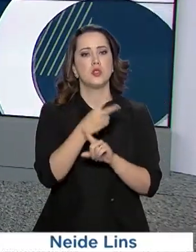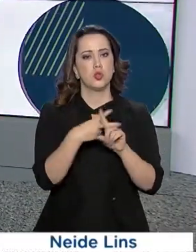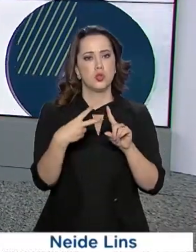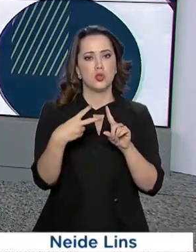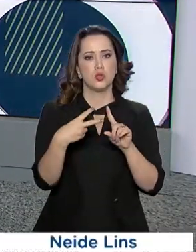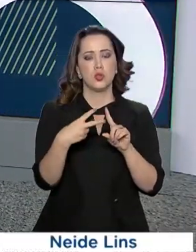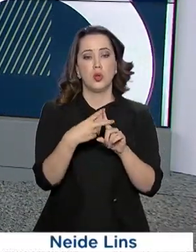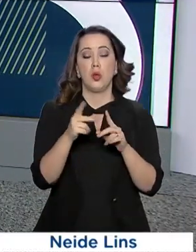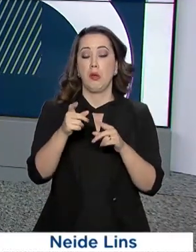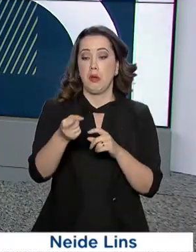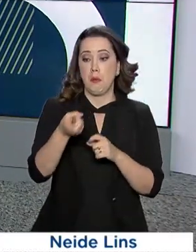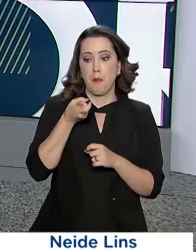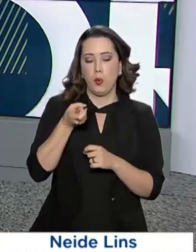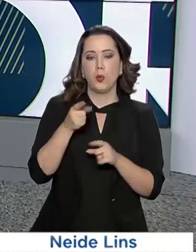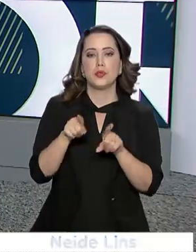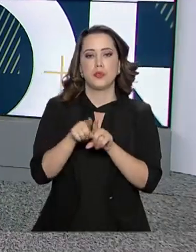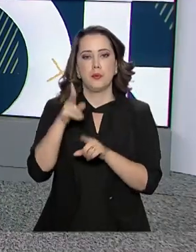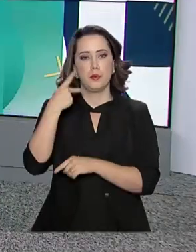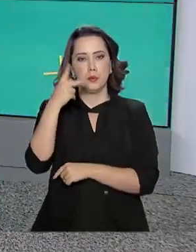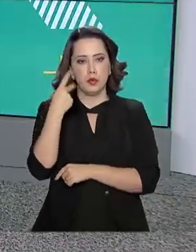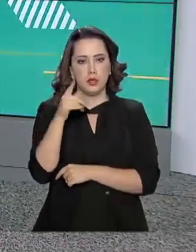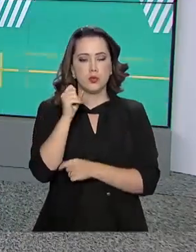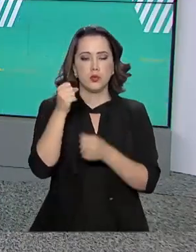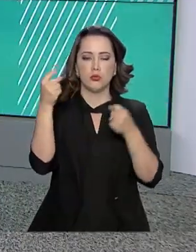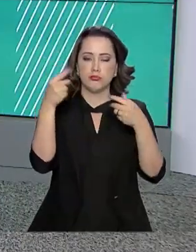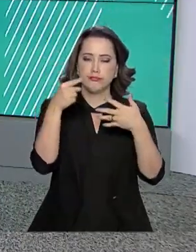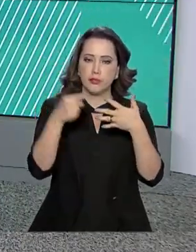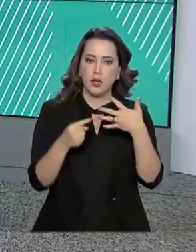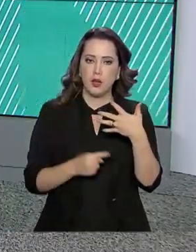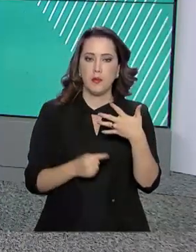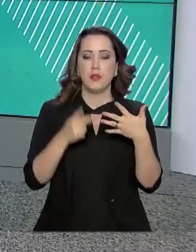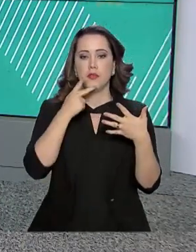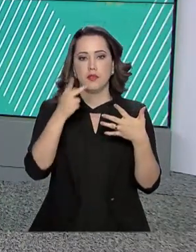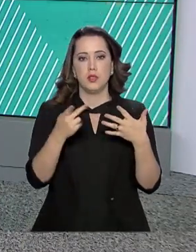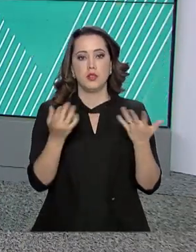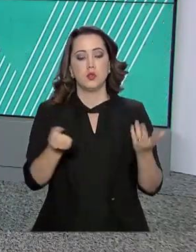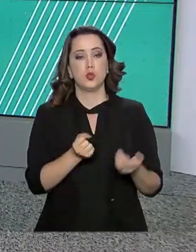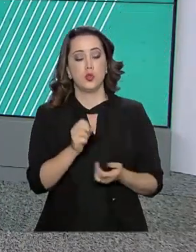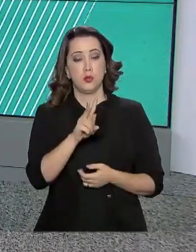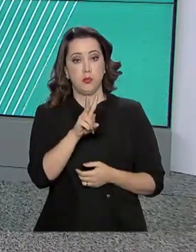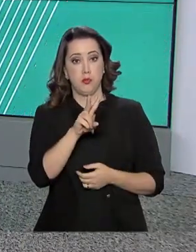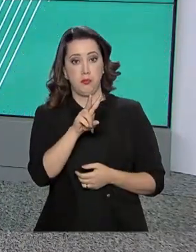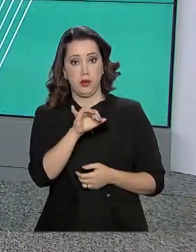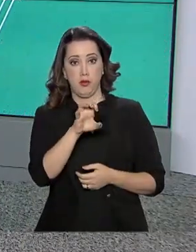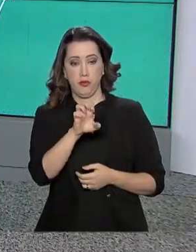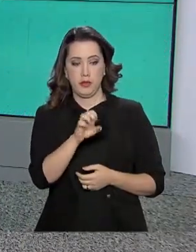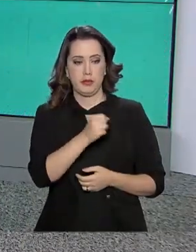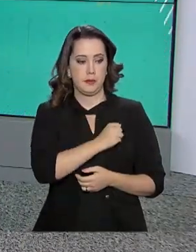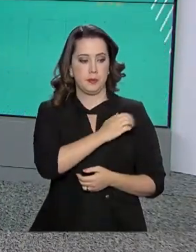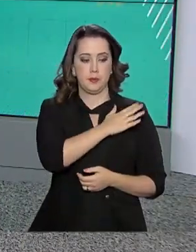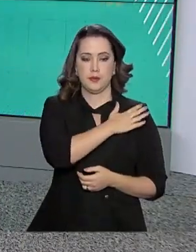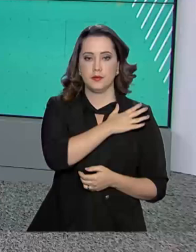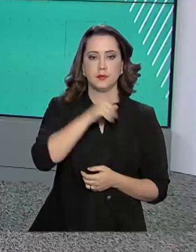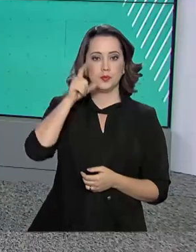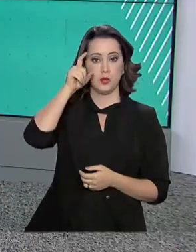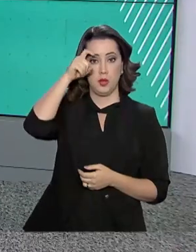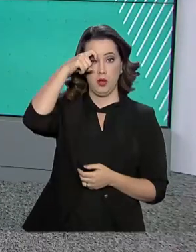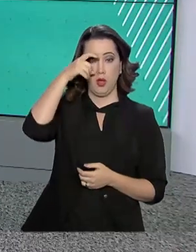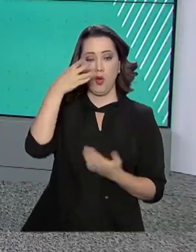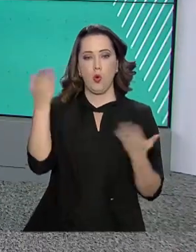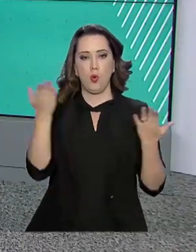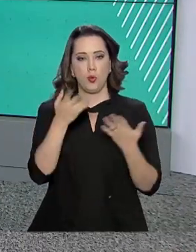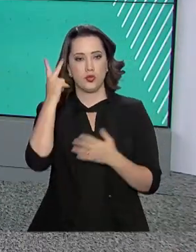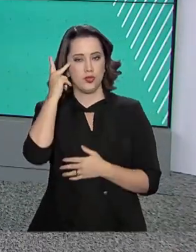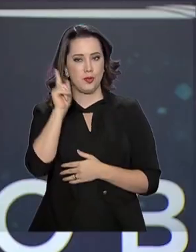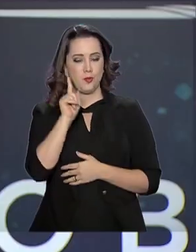e política, esses foram alguns dos temas comentados pelo vice-presidente da República, Hamilton Mourão, durante o evento hoje em São